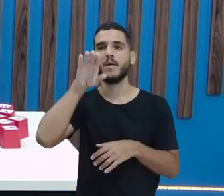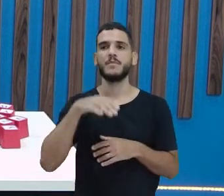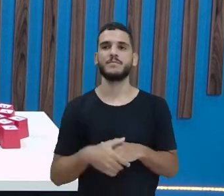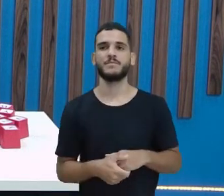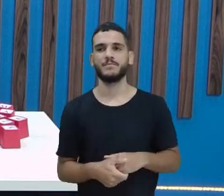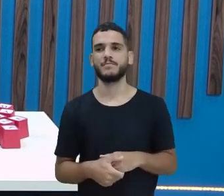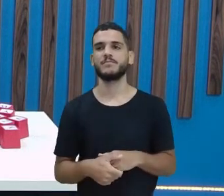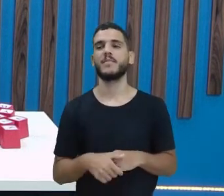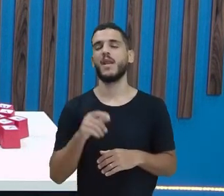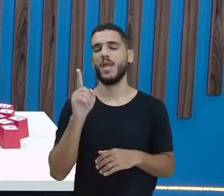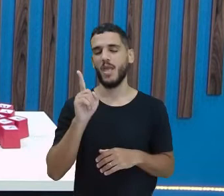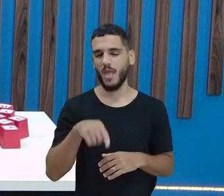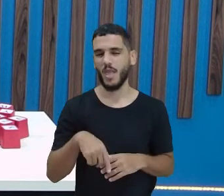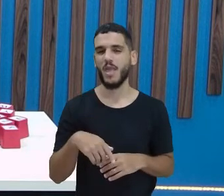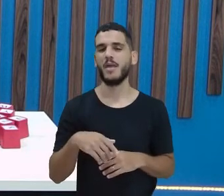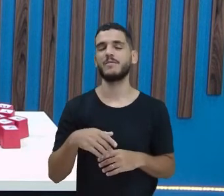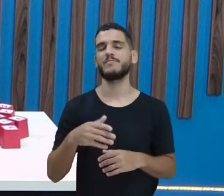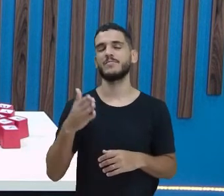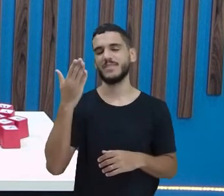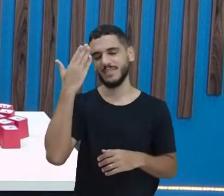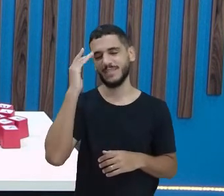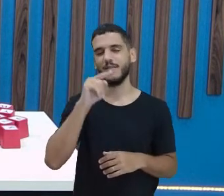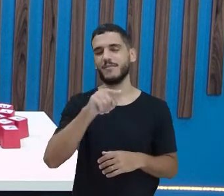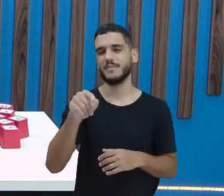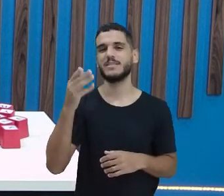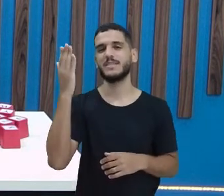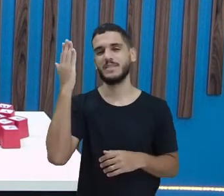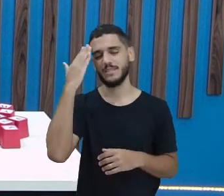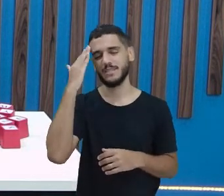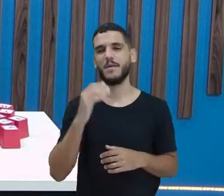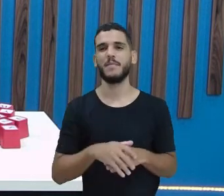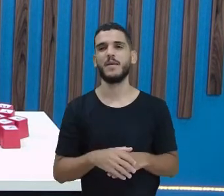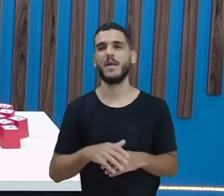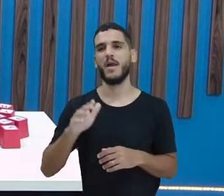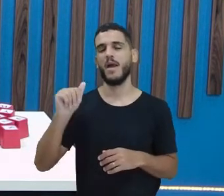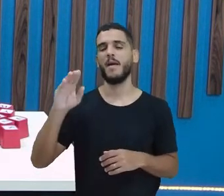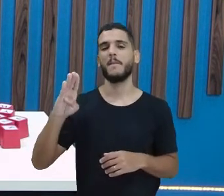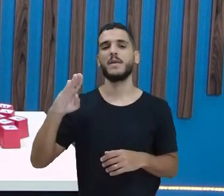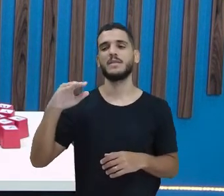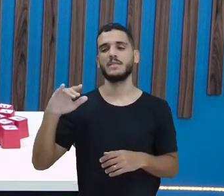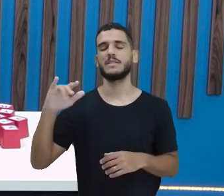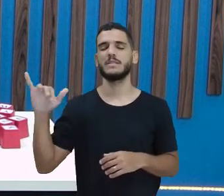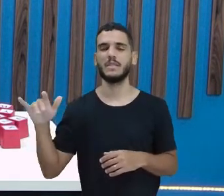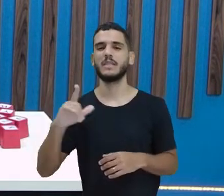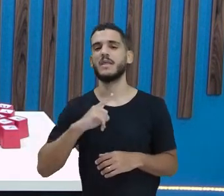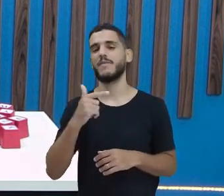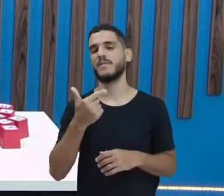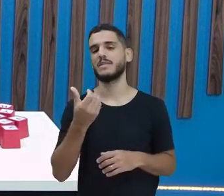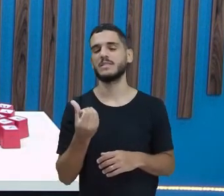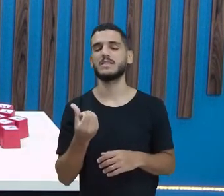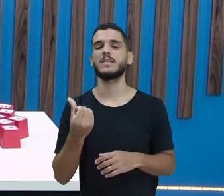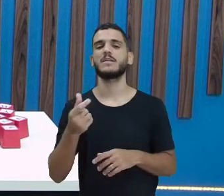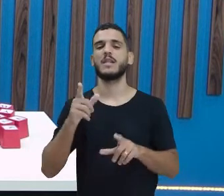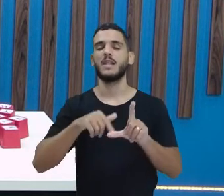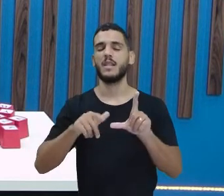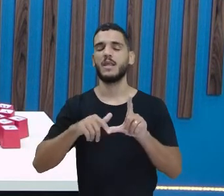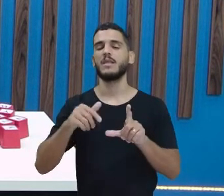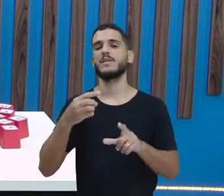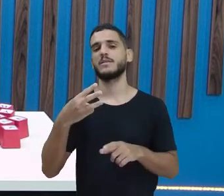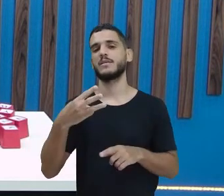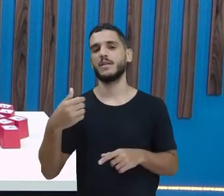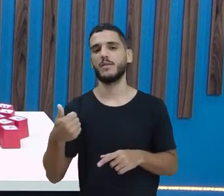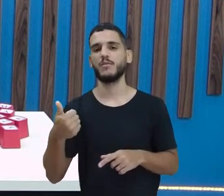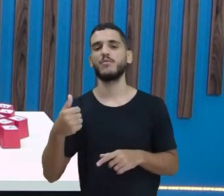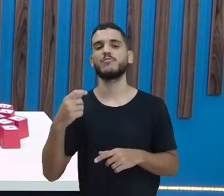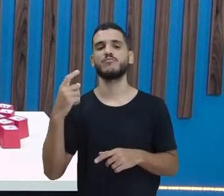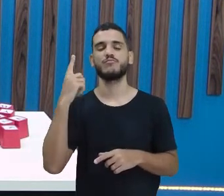Eu tenho certeza que você já sabe que o nosso alfabeto tem 26 letras e 31 sons. e que